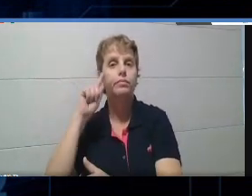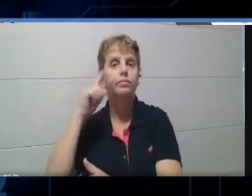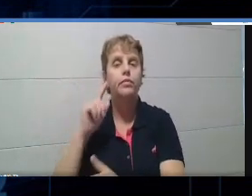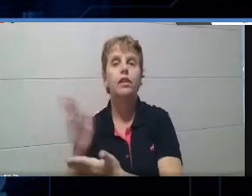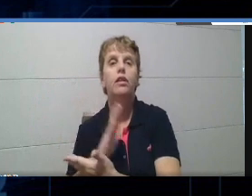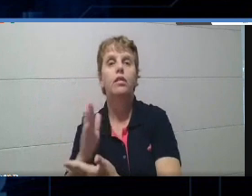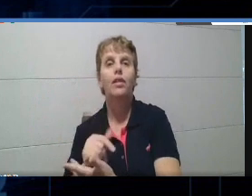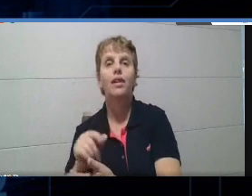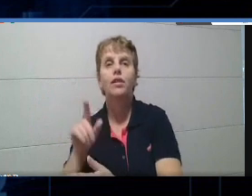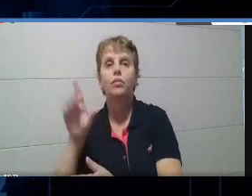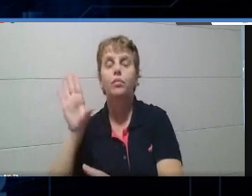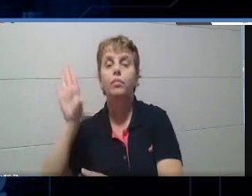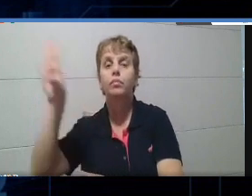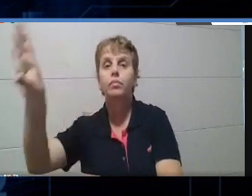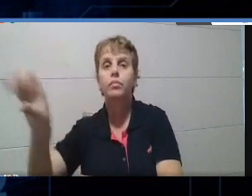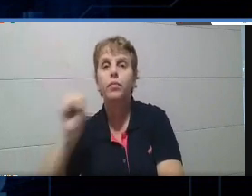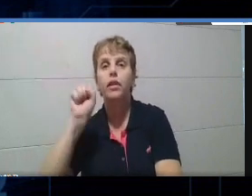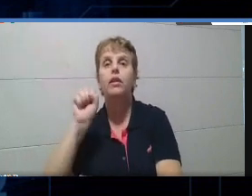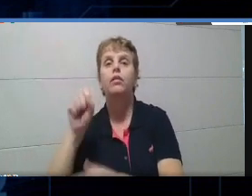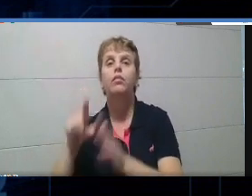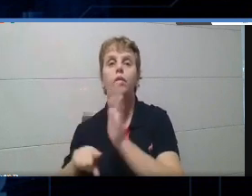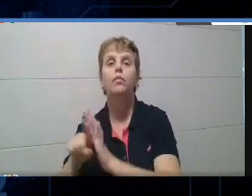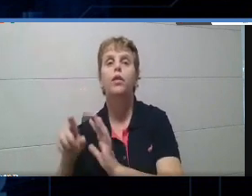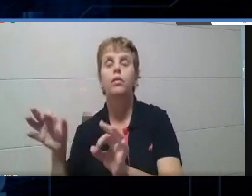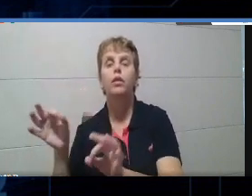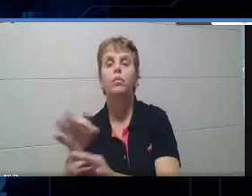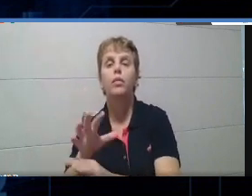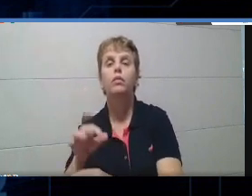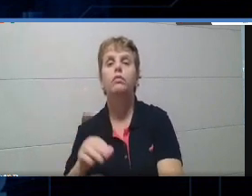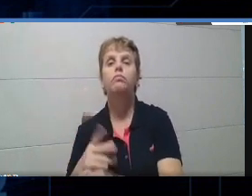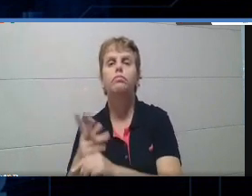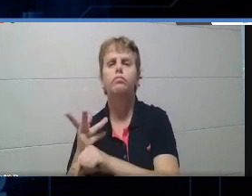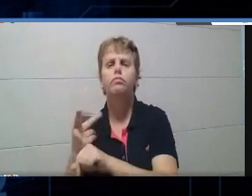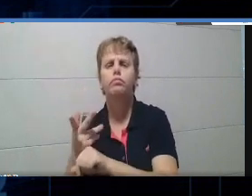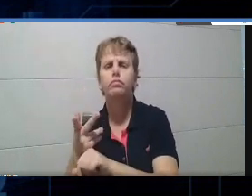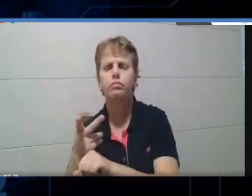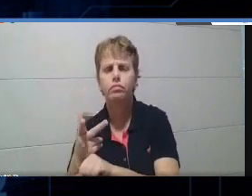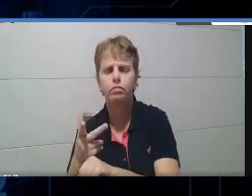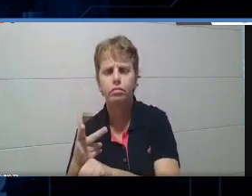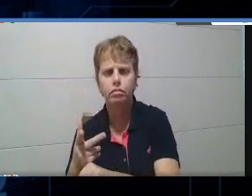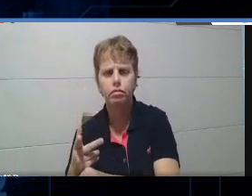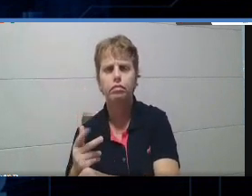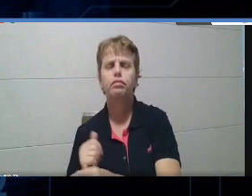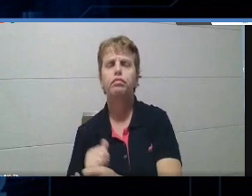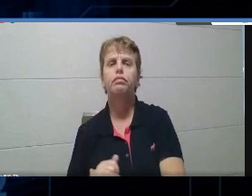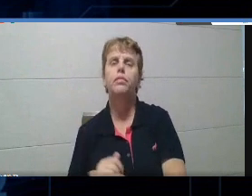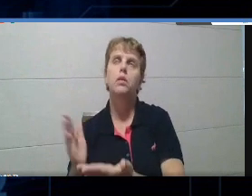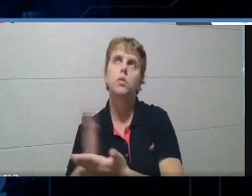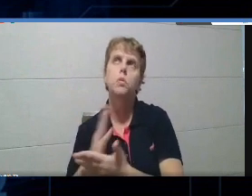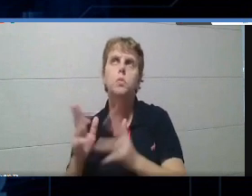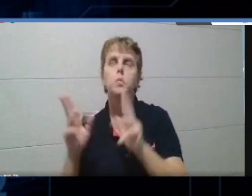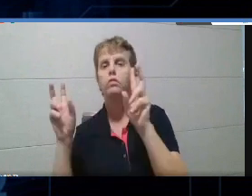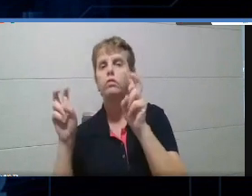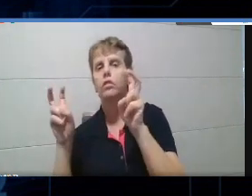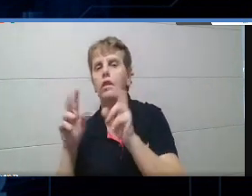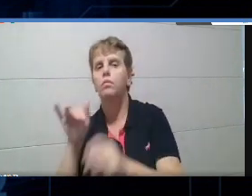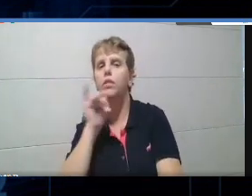quiz pronto, tá? Então, eu posso estar procurando aqui. Vamos colocar aqui um assunto, por exemplo.